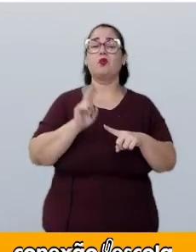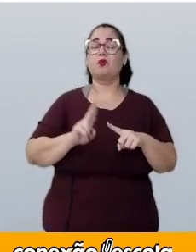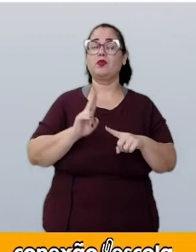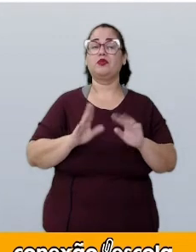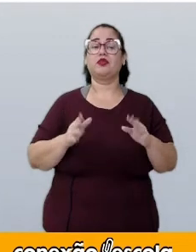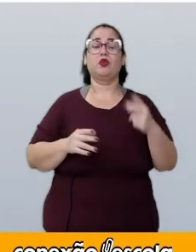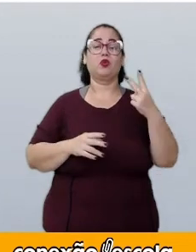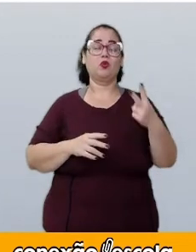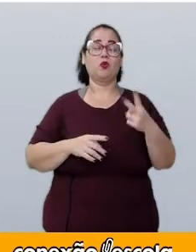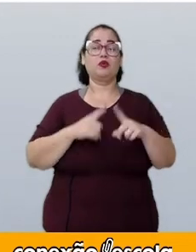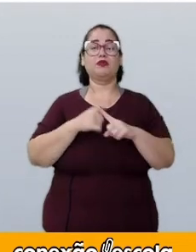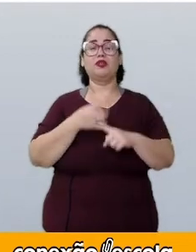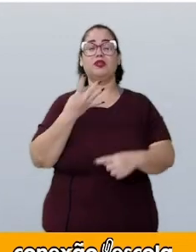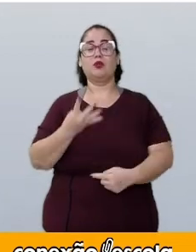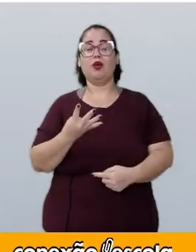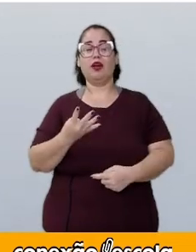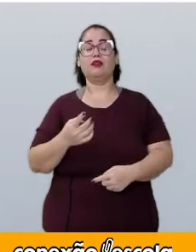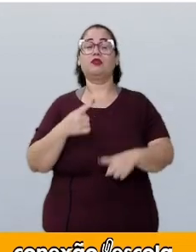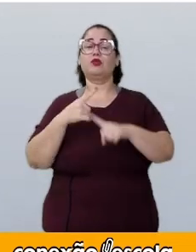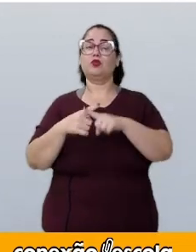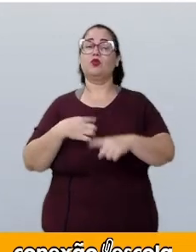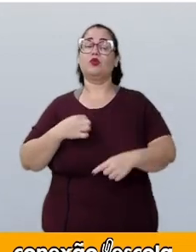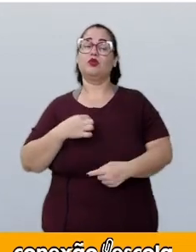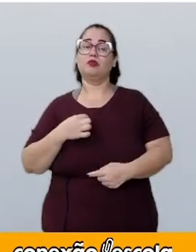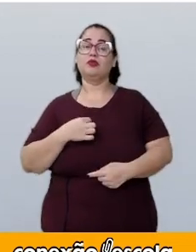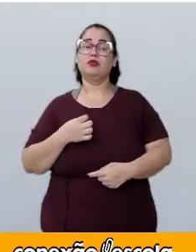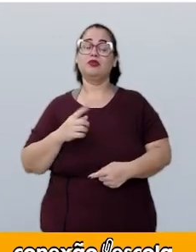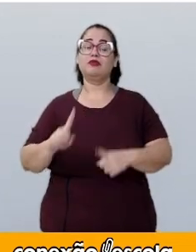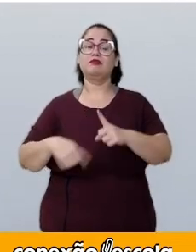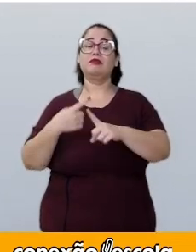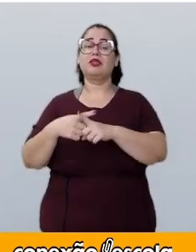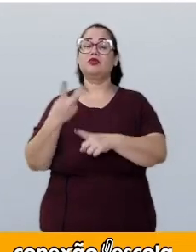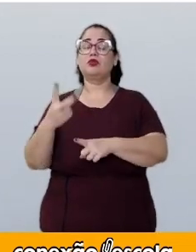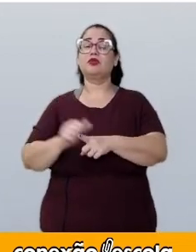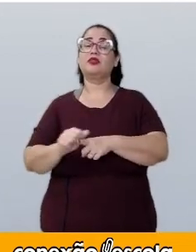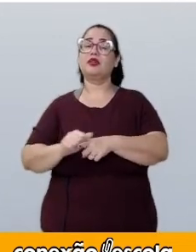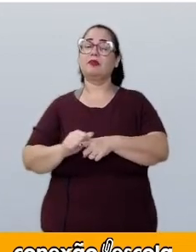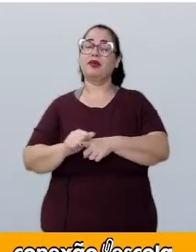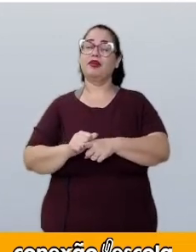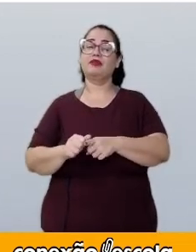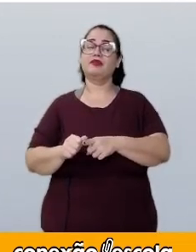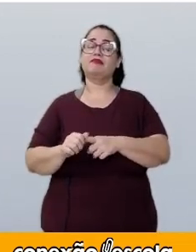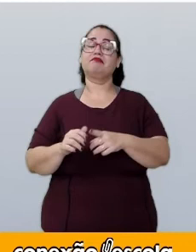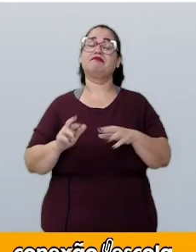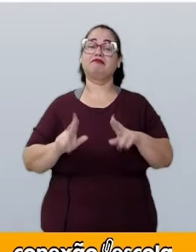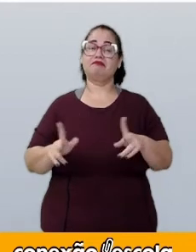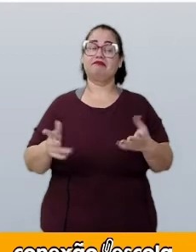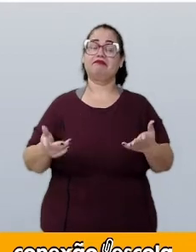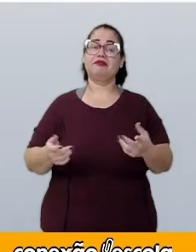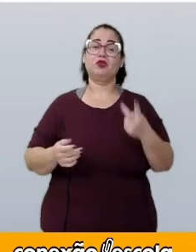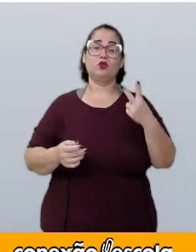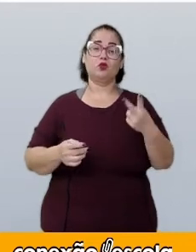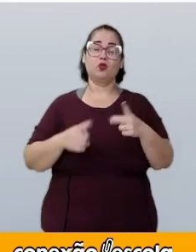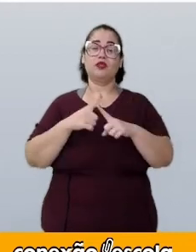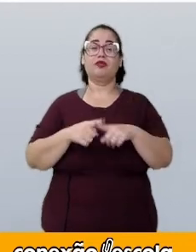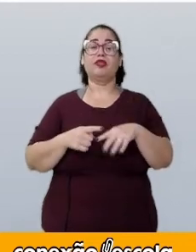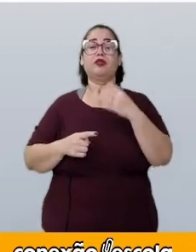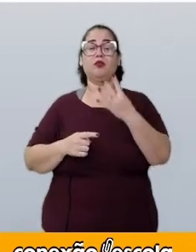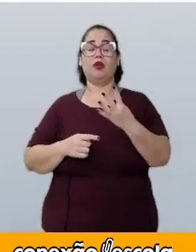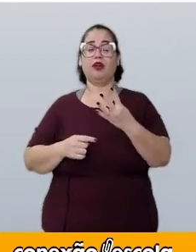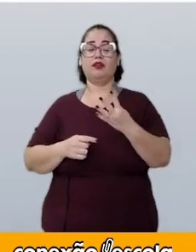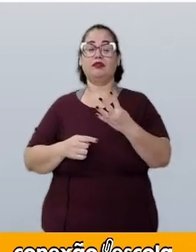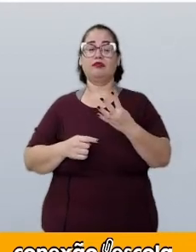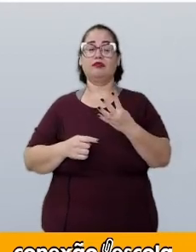de duas calças por duas blusas e mais dois sapatos diferentes. Duas vezes quatro